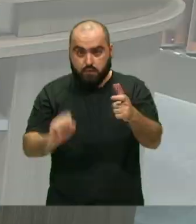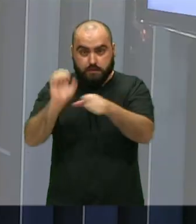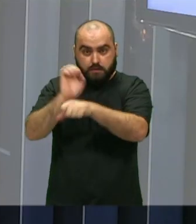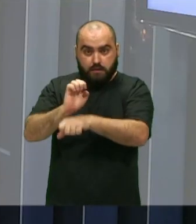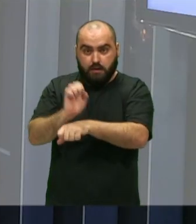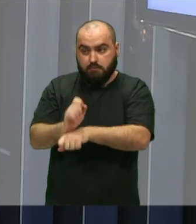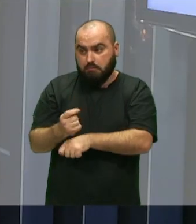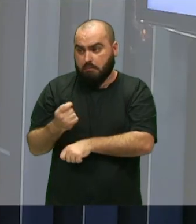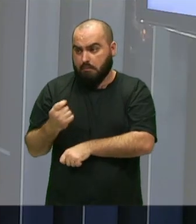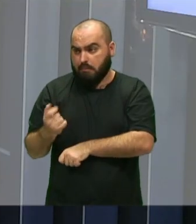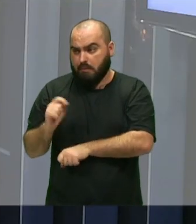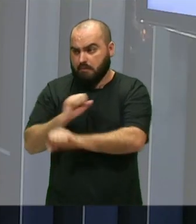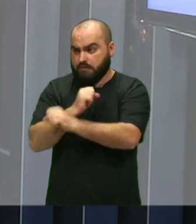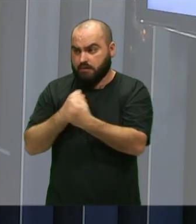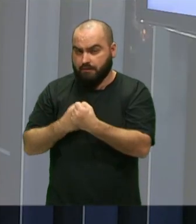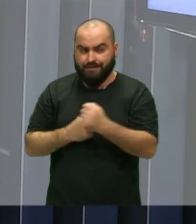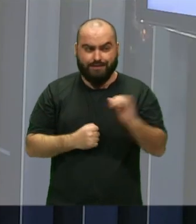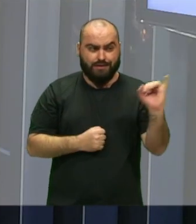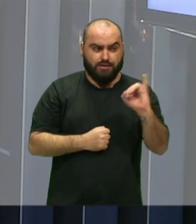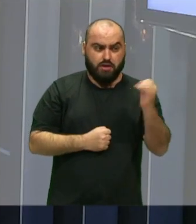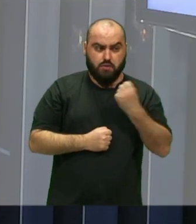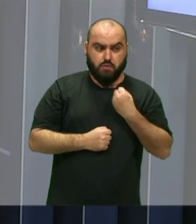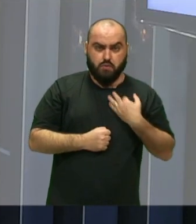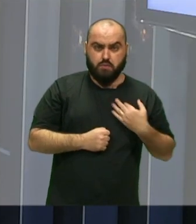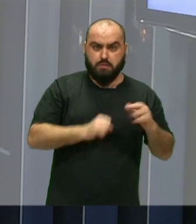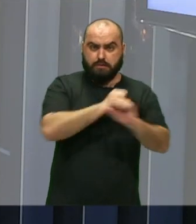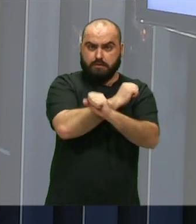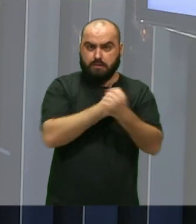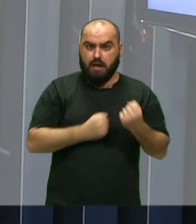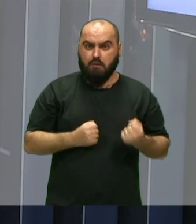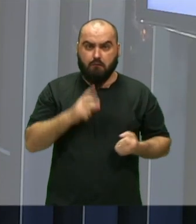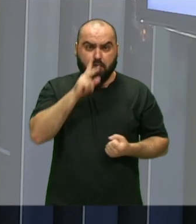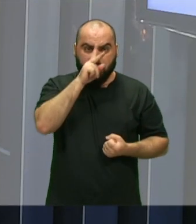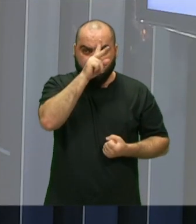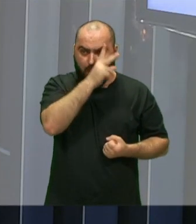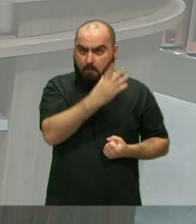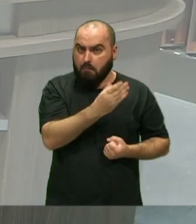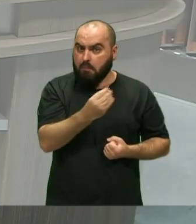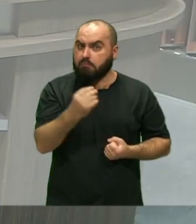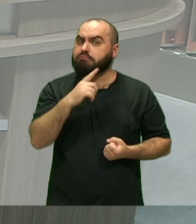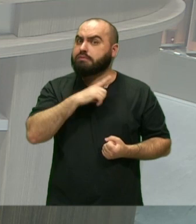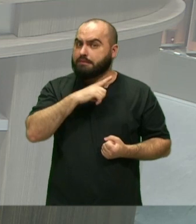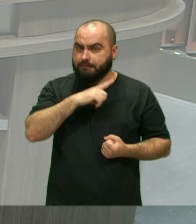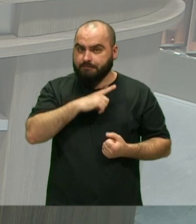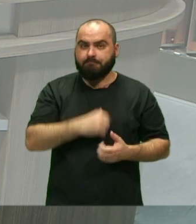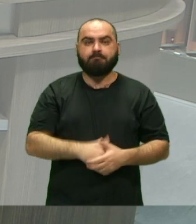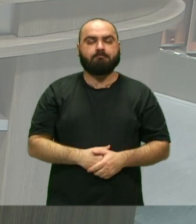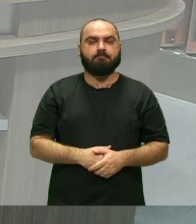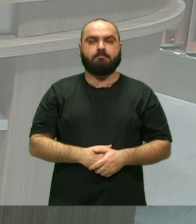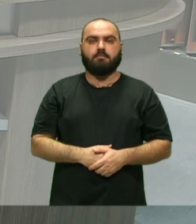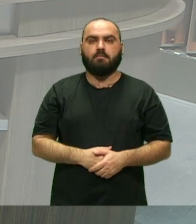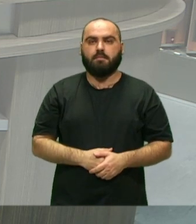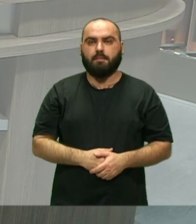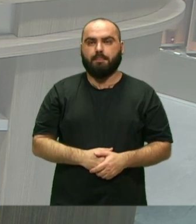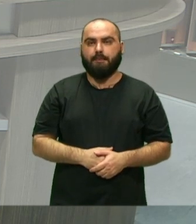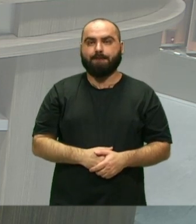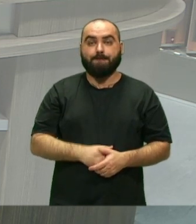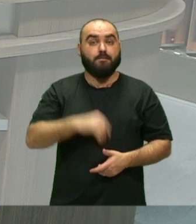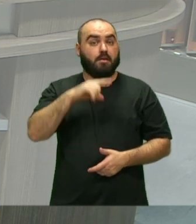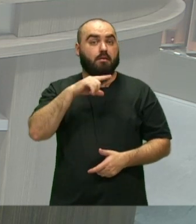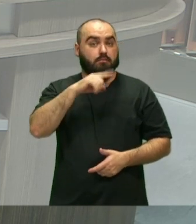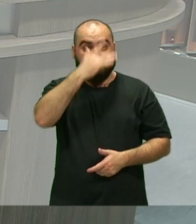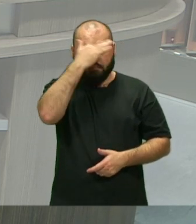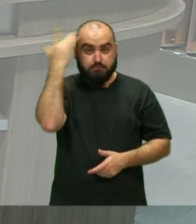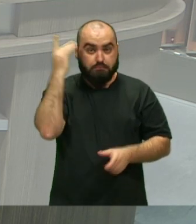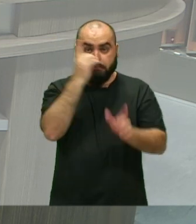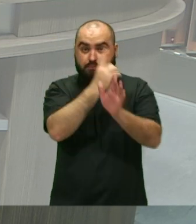A região de Itajaí Concentrou um grande Número de escravizados Né? E Muitos deles Foram Assim Os principais